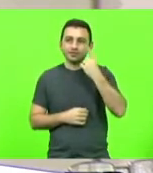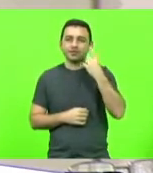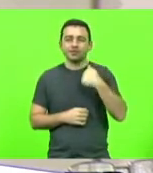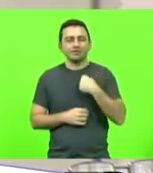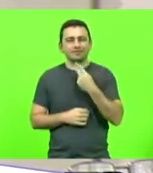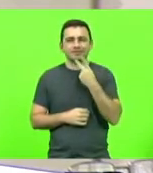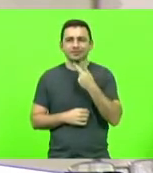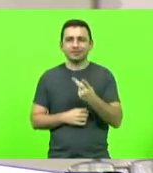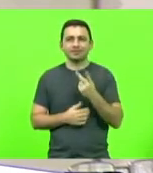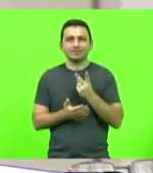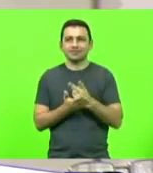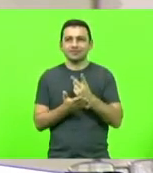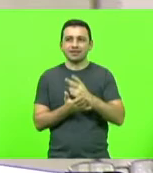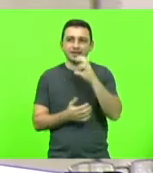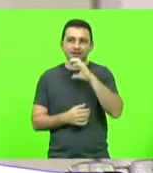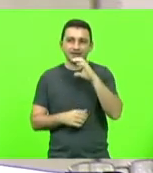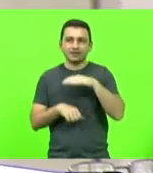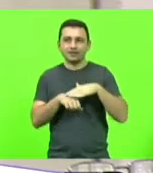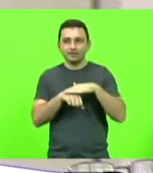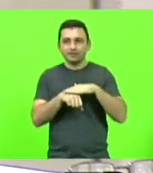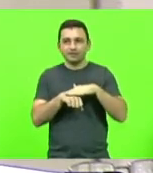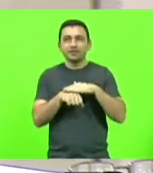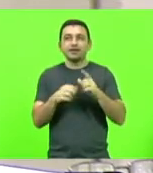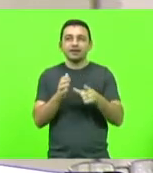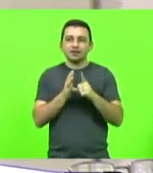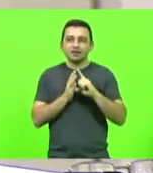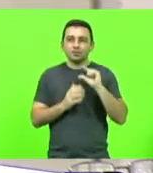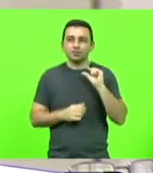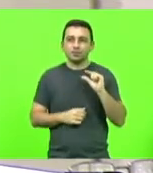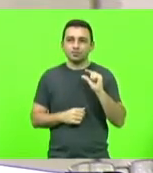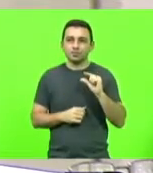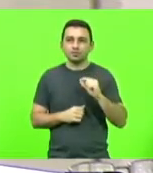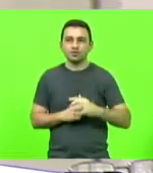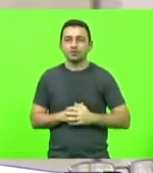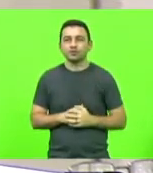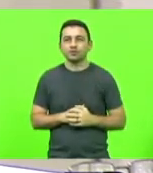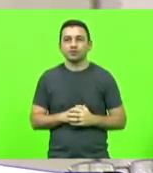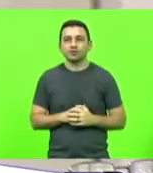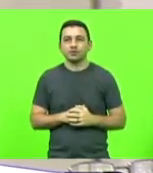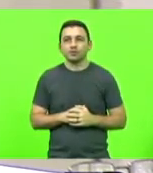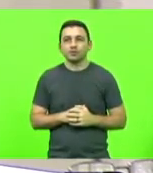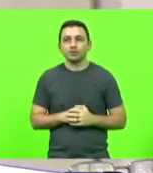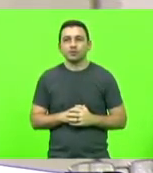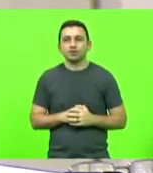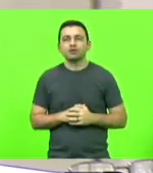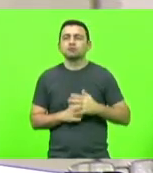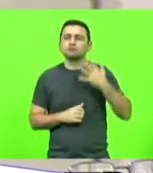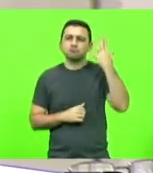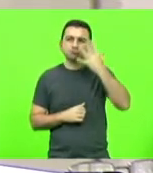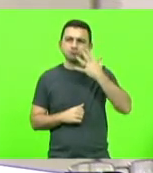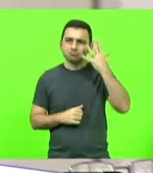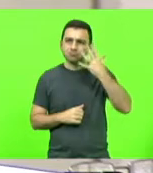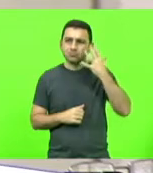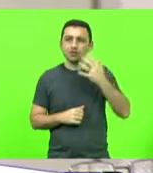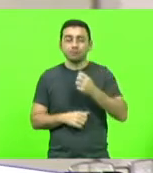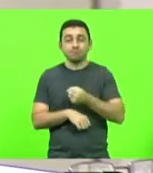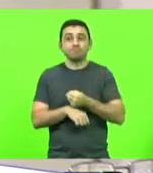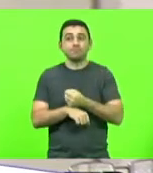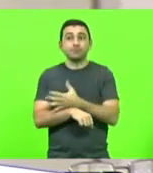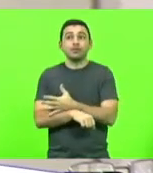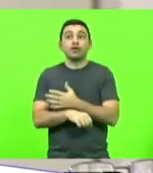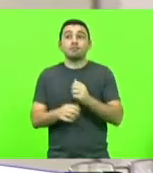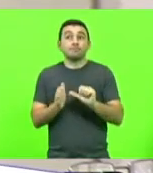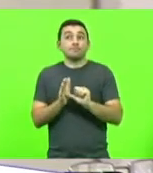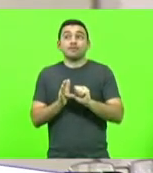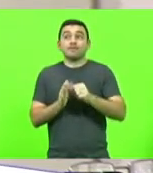rapidamente, um pouquinho antes aqui, V. Exª, usar a tribuna, da emoção de ser a primeira